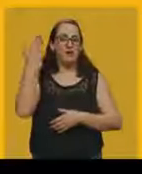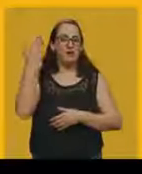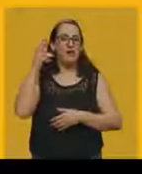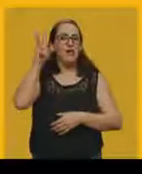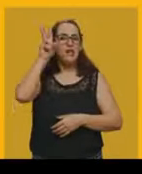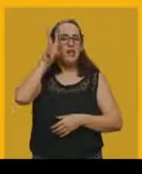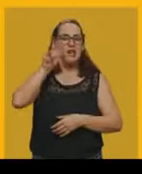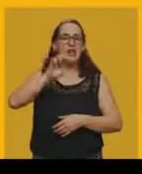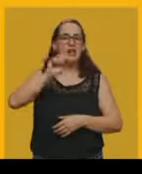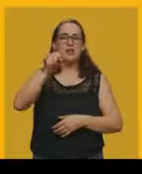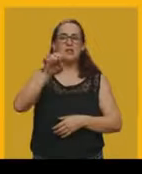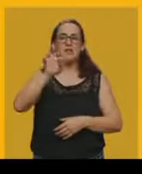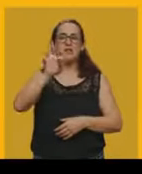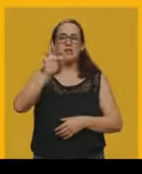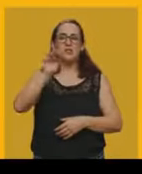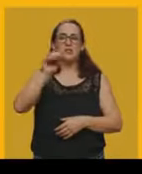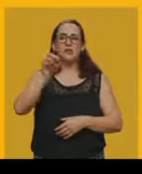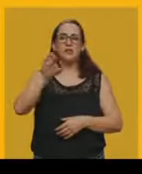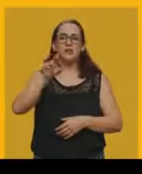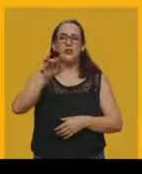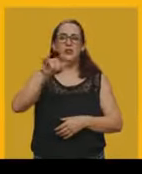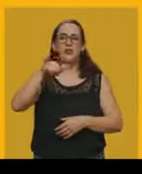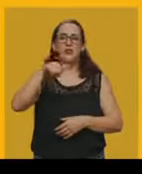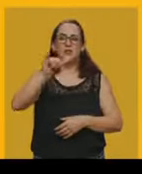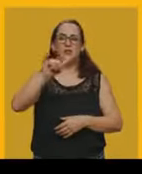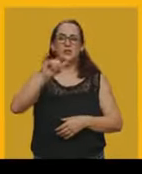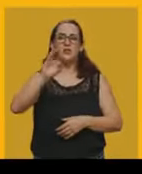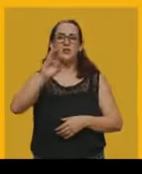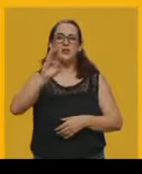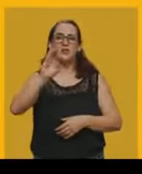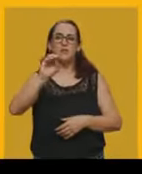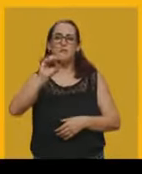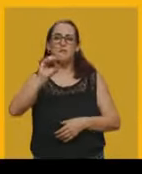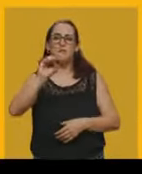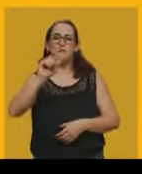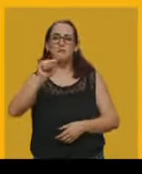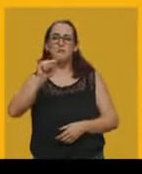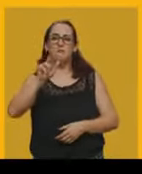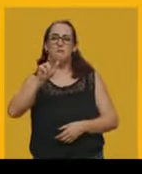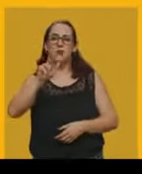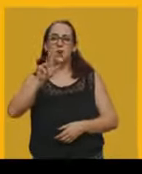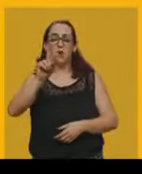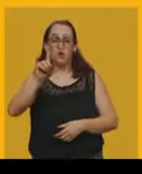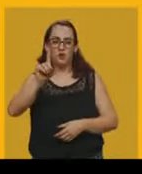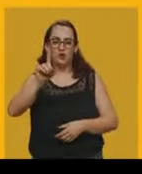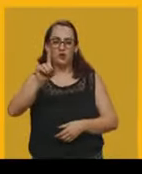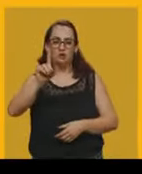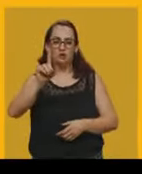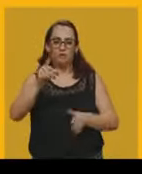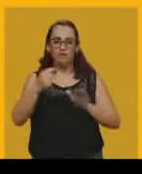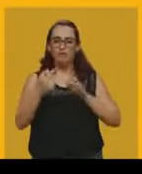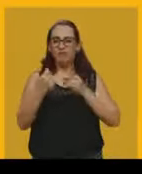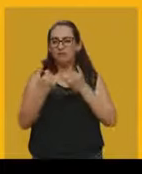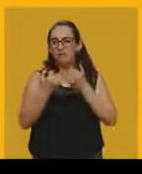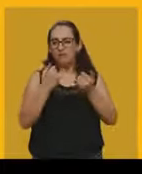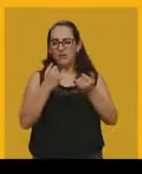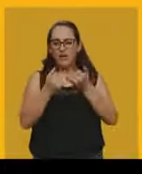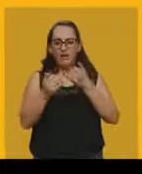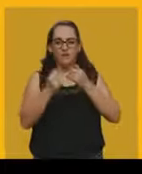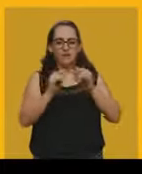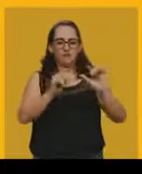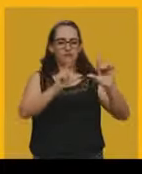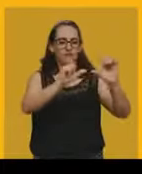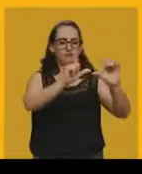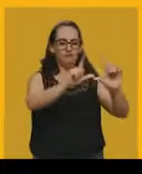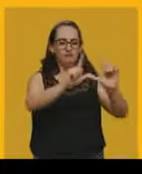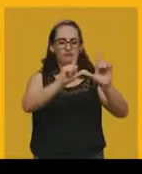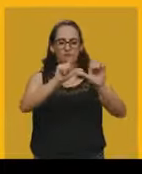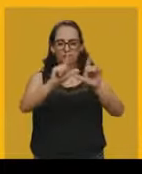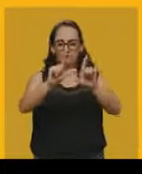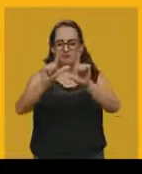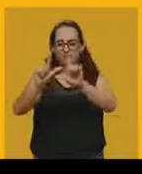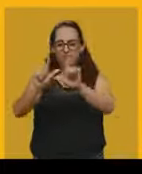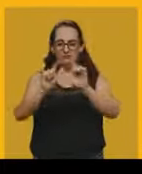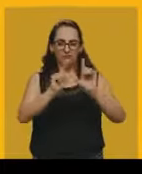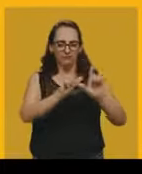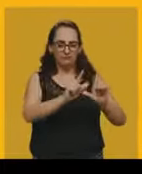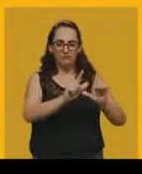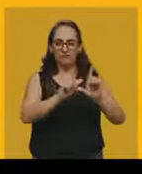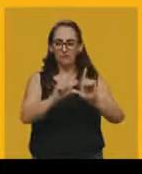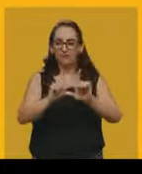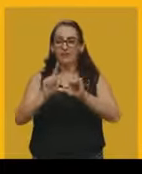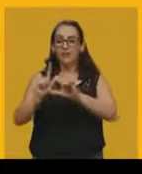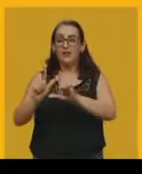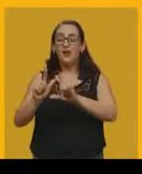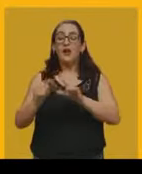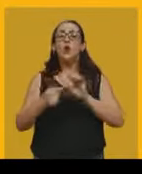Que o storyboard, ela é uma espécie de história em quadrinhos que vai ajudar no roteiro. Aqui consta o